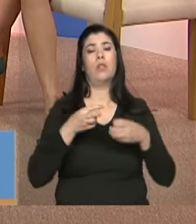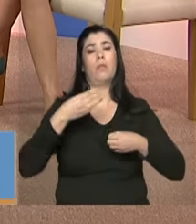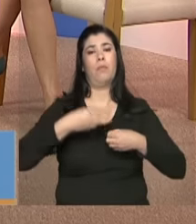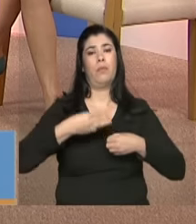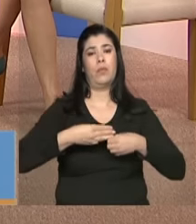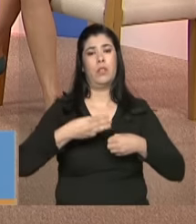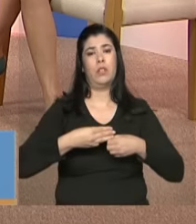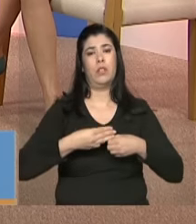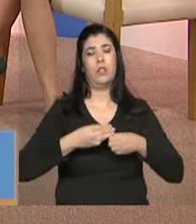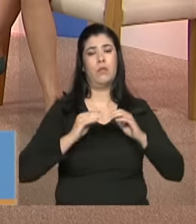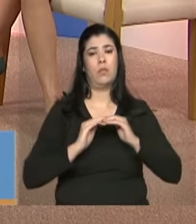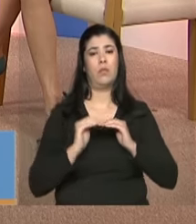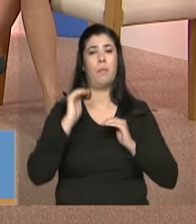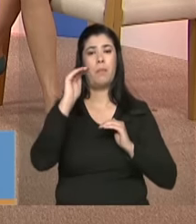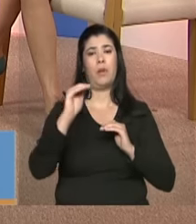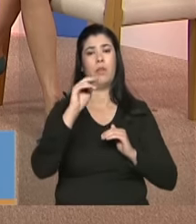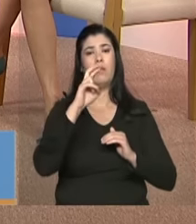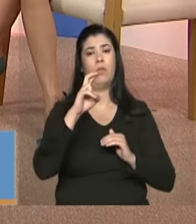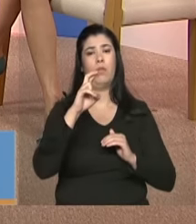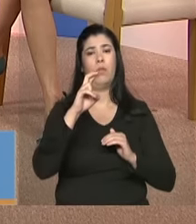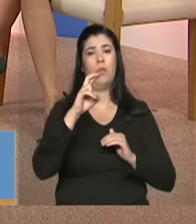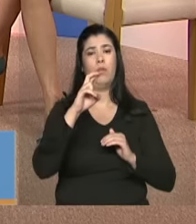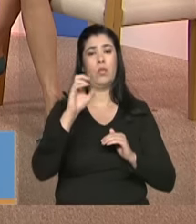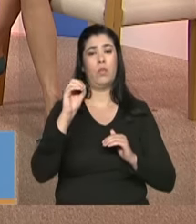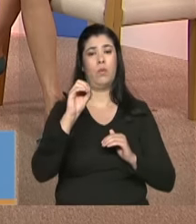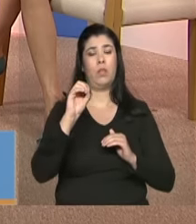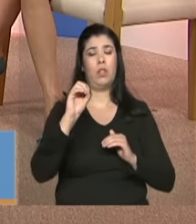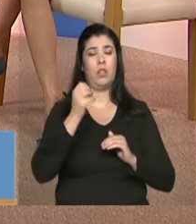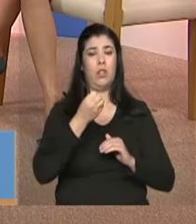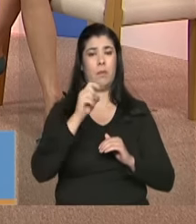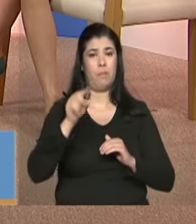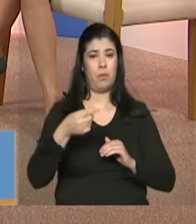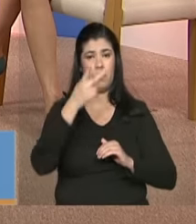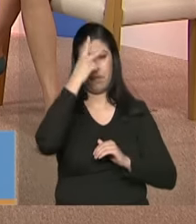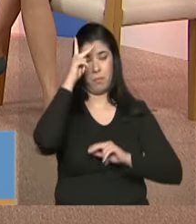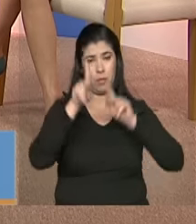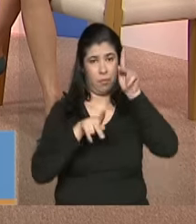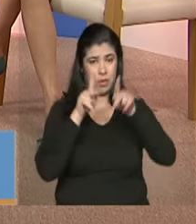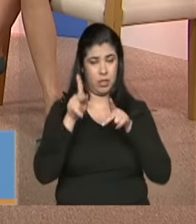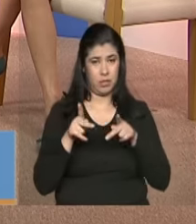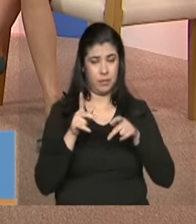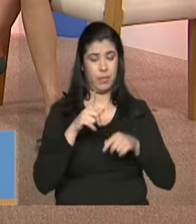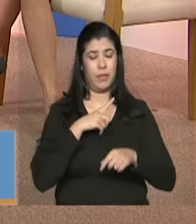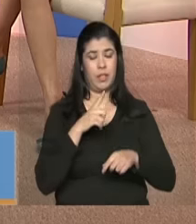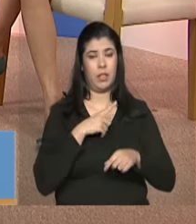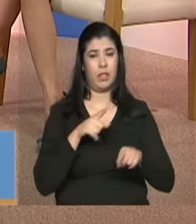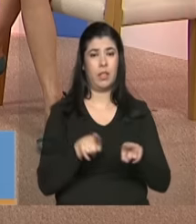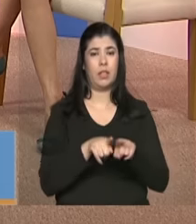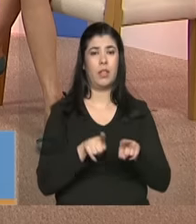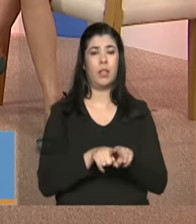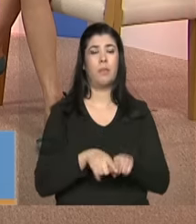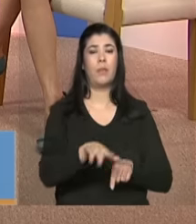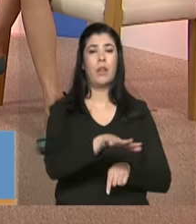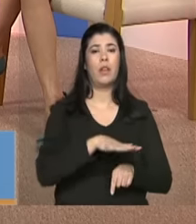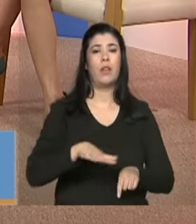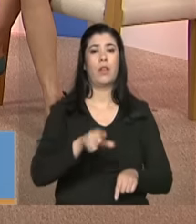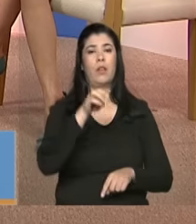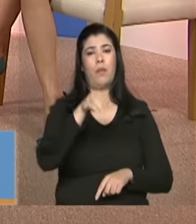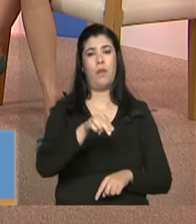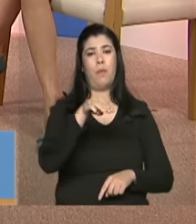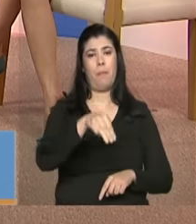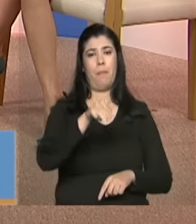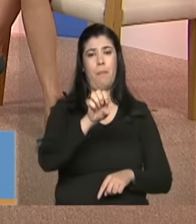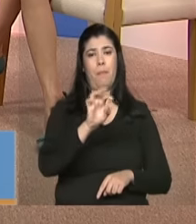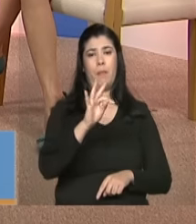médio porte acima de 50 mil habitantes e a maior parte mesmo mais de 50% nas regiões metropolitanas que são hoje